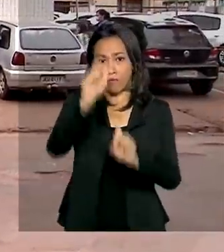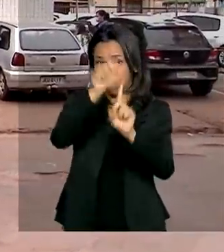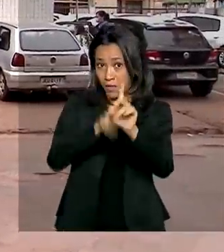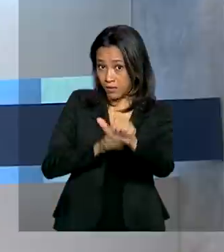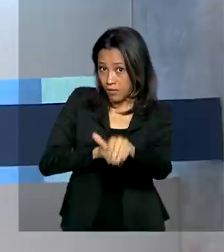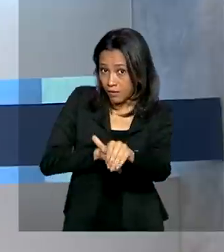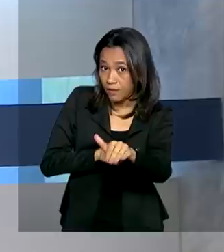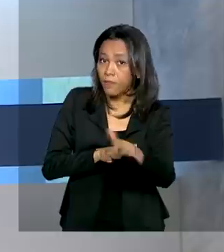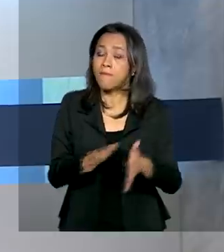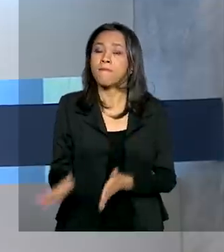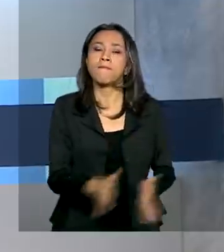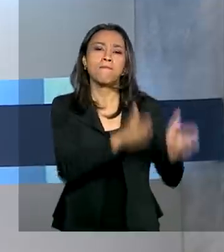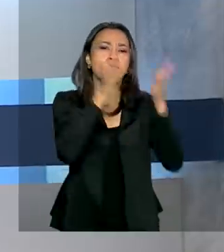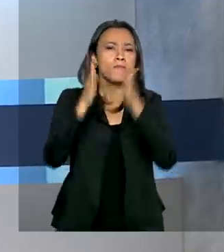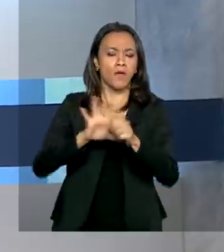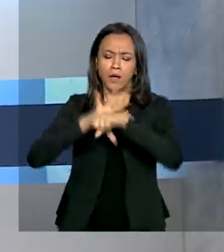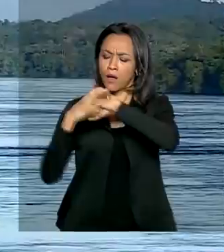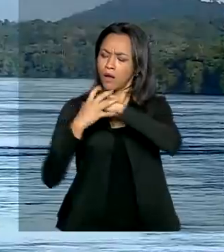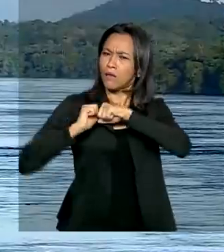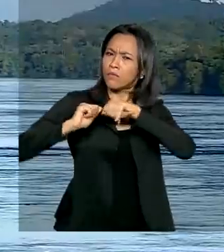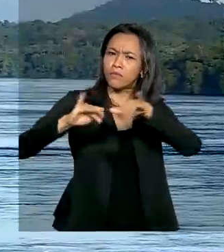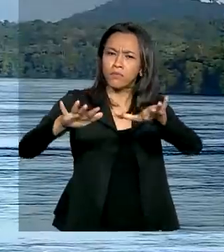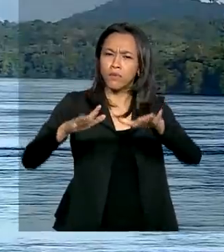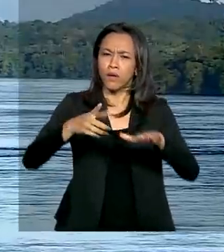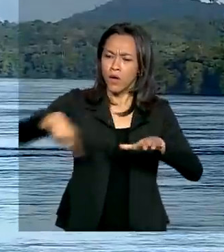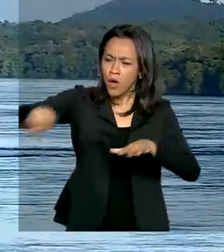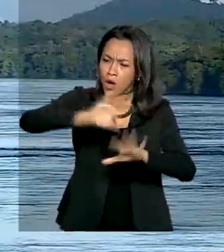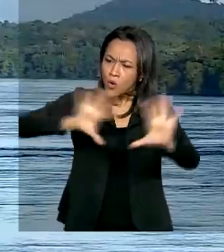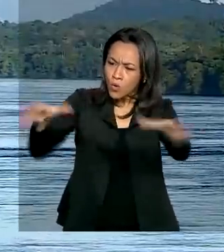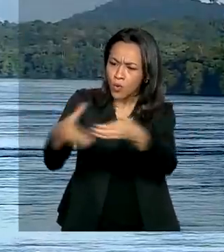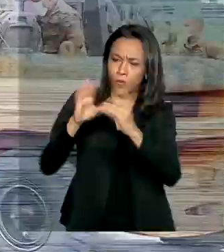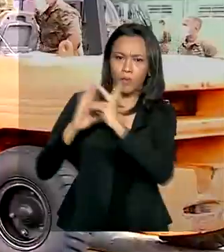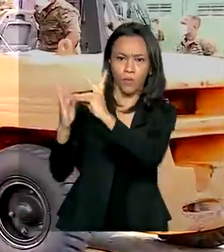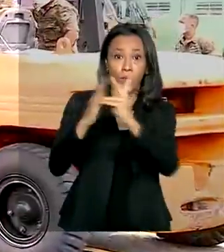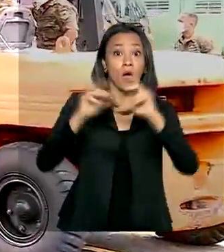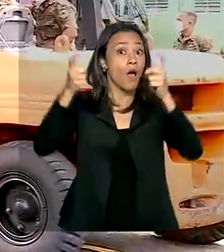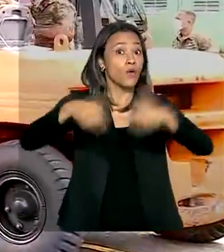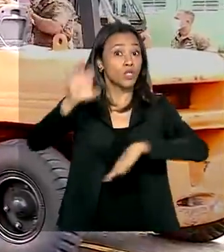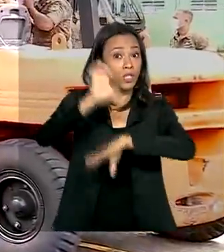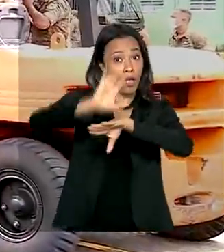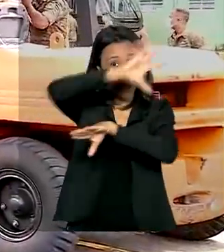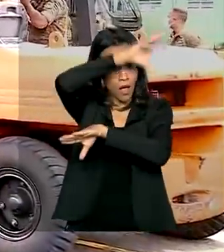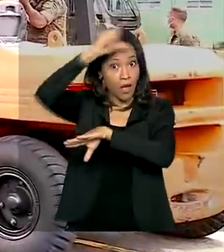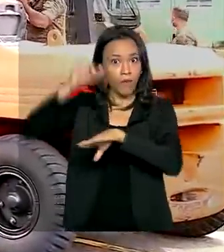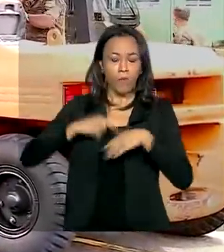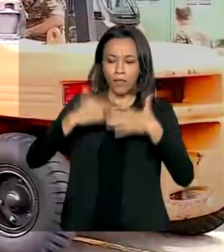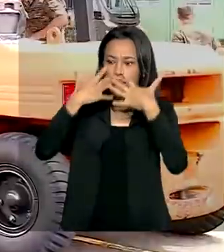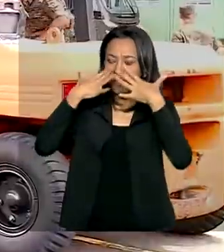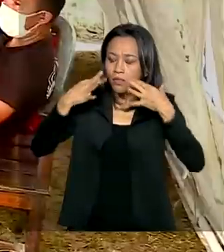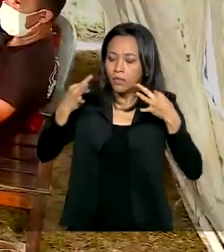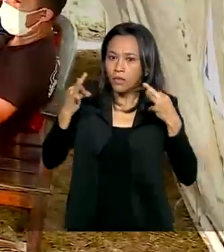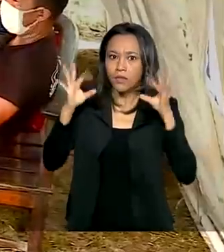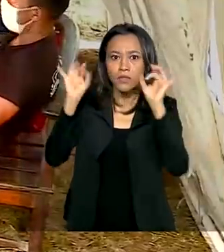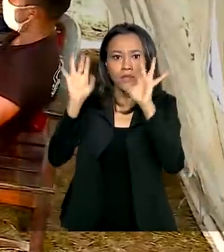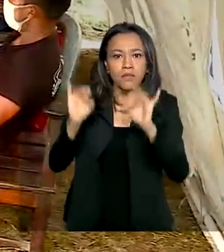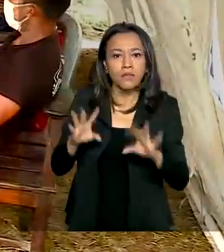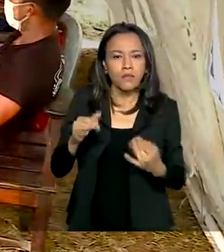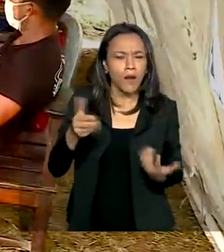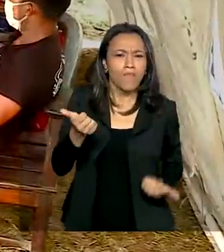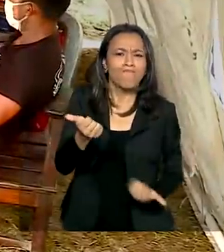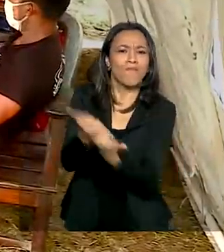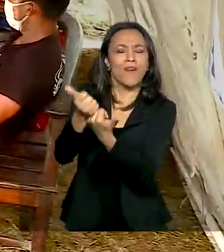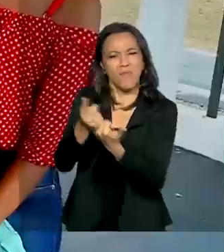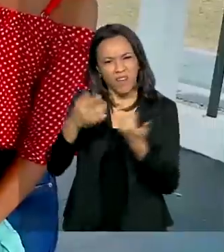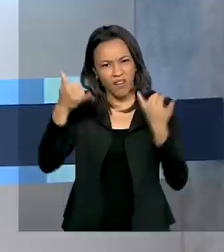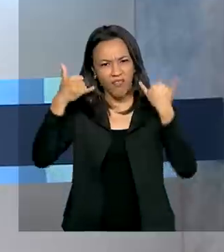setembro. Coronavírus! Comunidades indígenas do Amazonas estão recebendo atenção especial para enfrentar e